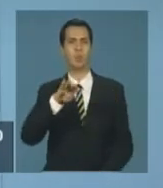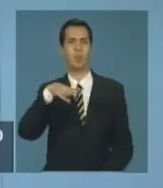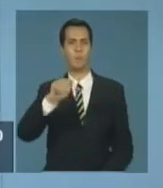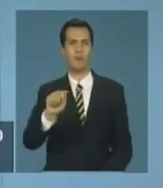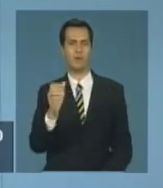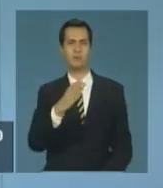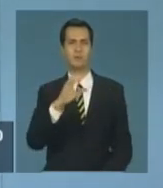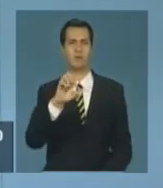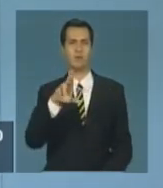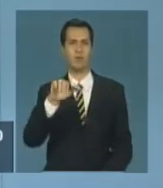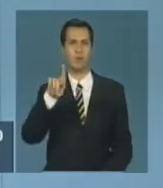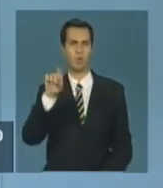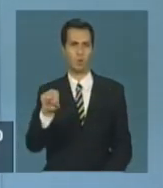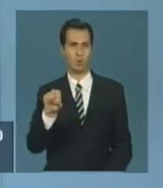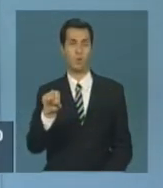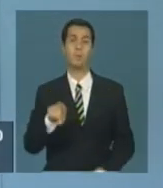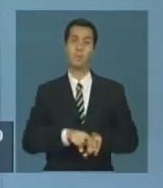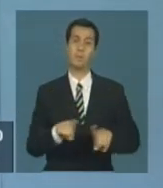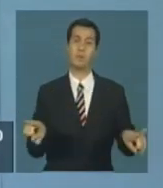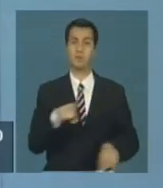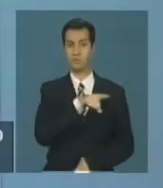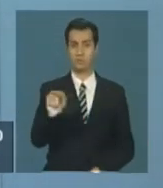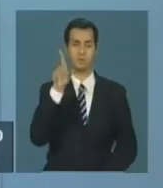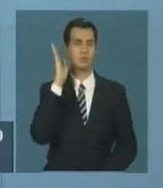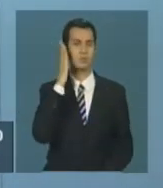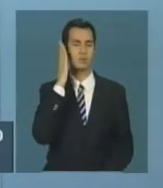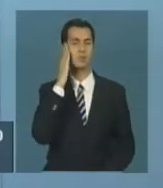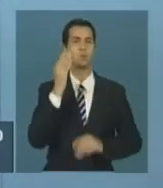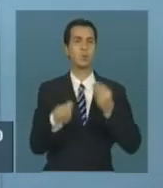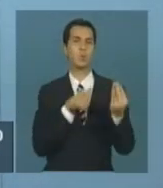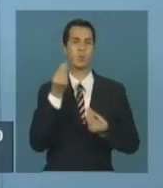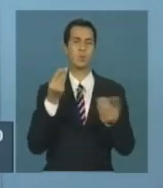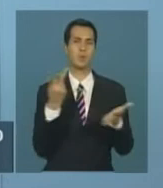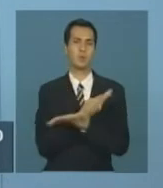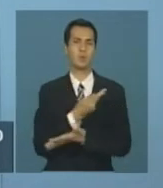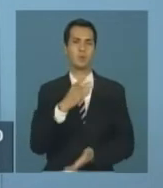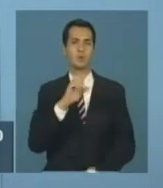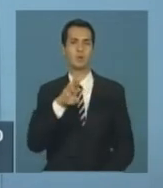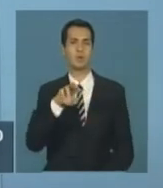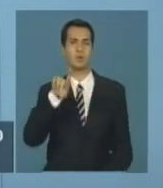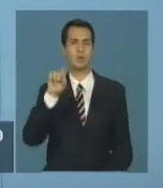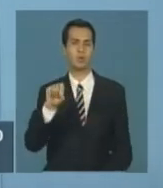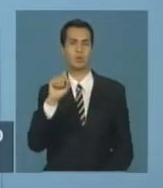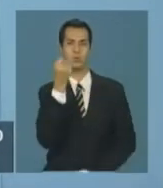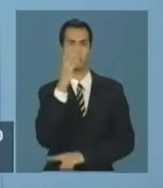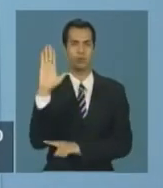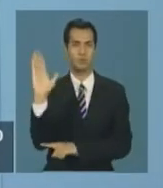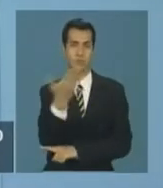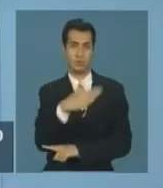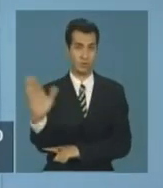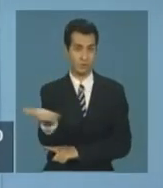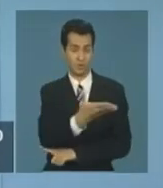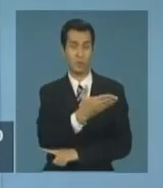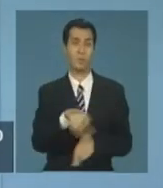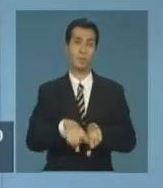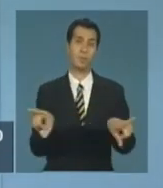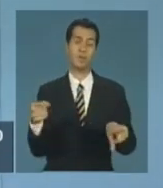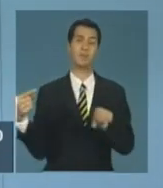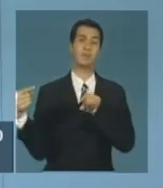mas a partir do desmatamento no cerrado, a frente de ocupação no pantanal, então, começa a